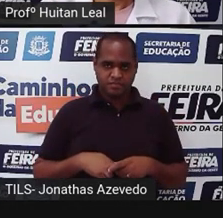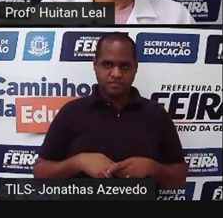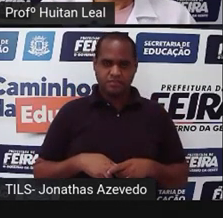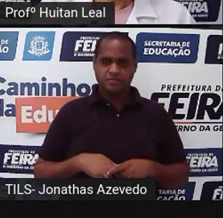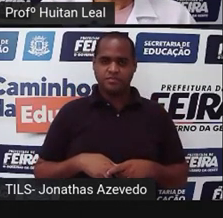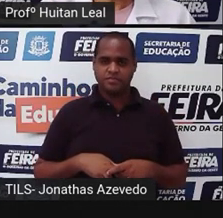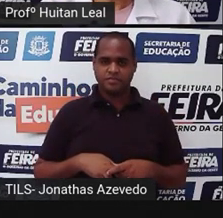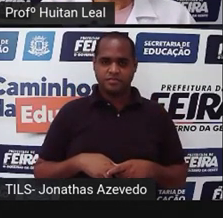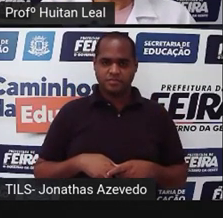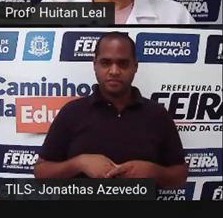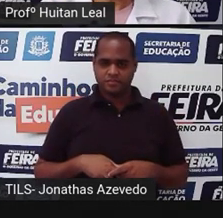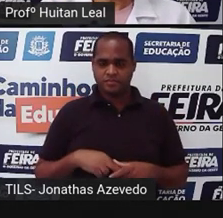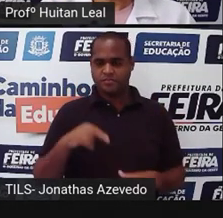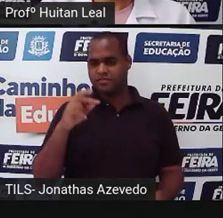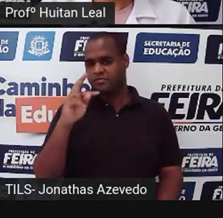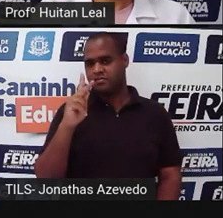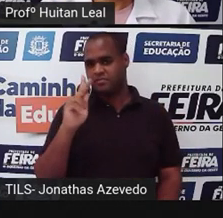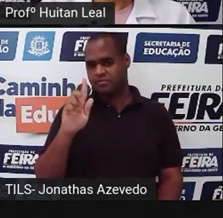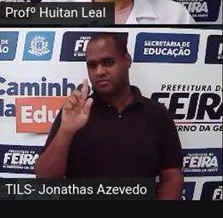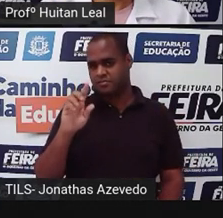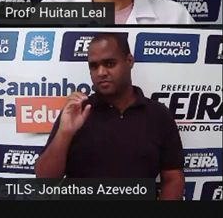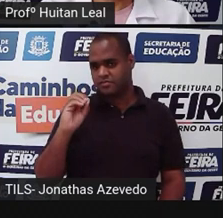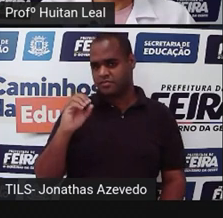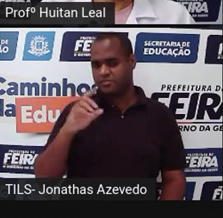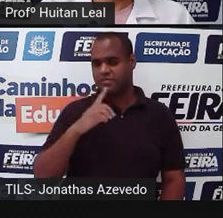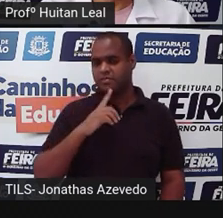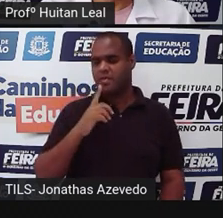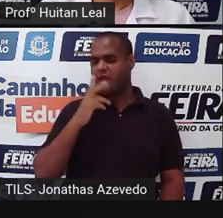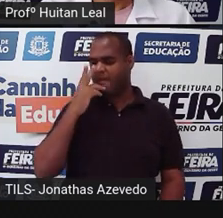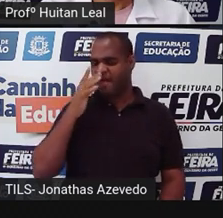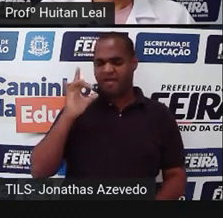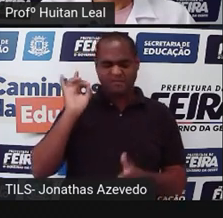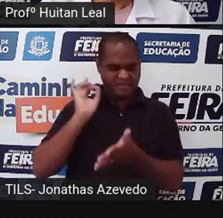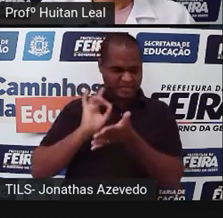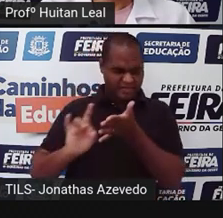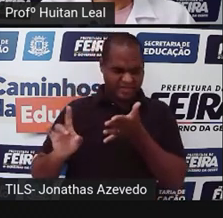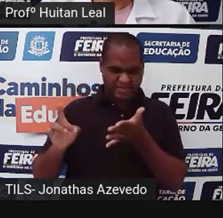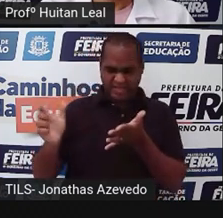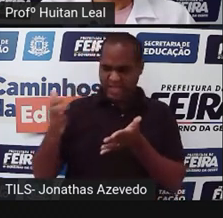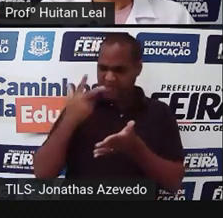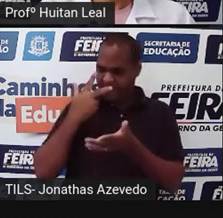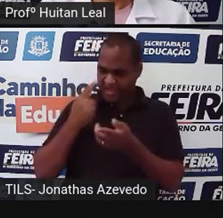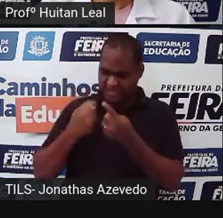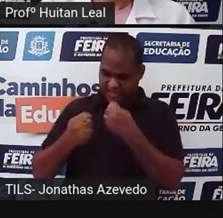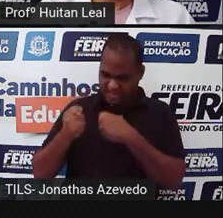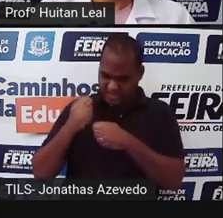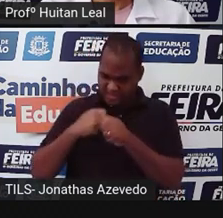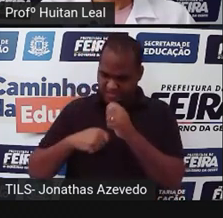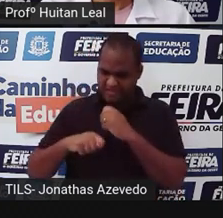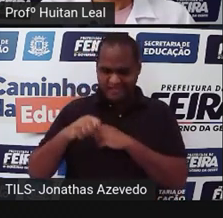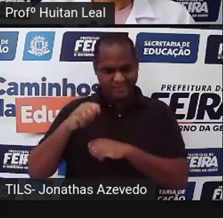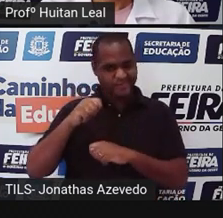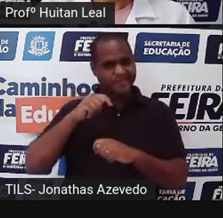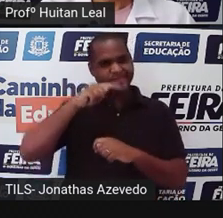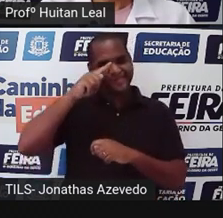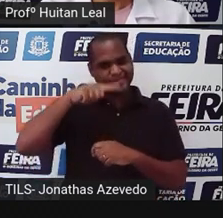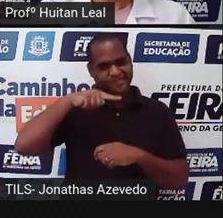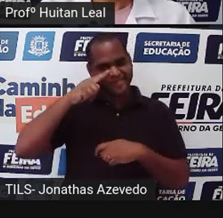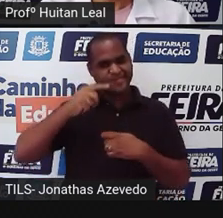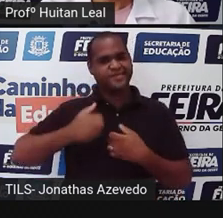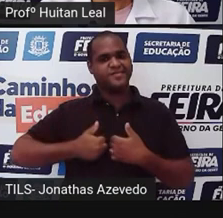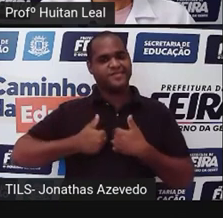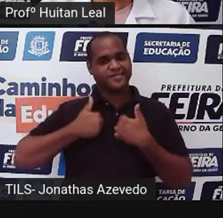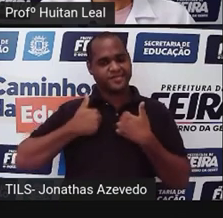Hugo começou, inclusive, a achá-lo desagradável, mesquinho e fanfarrão, mas não